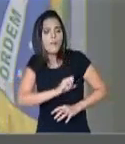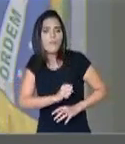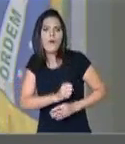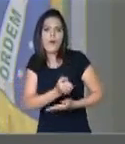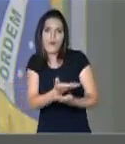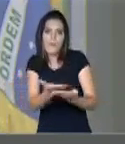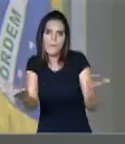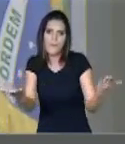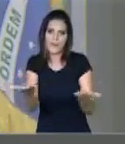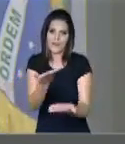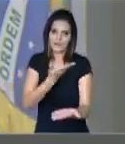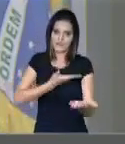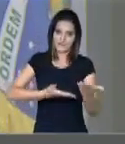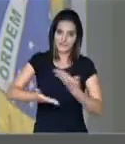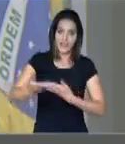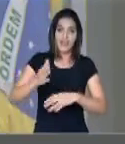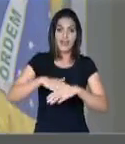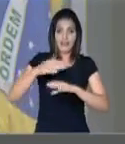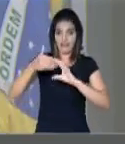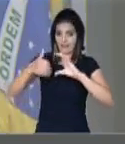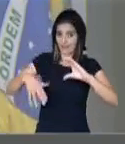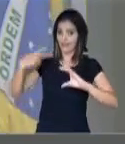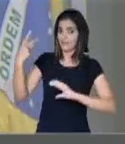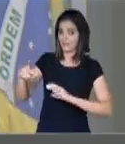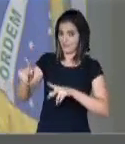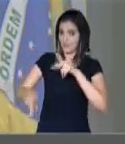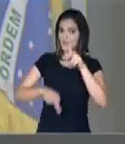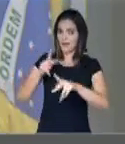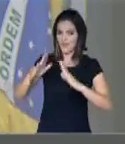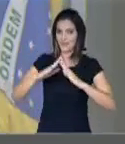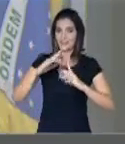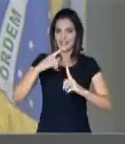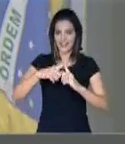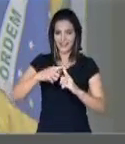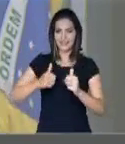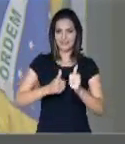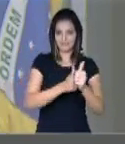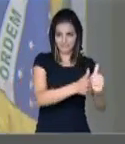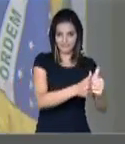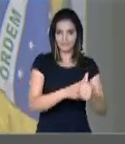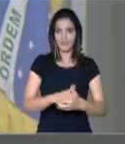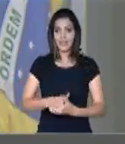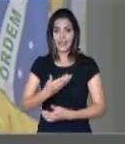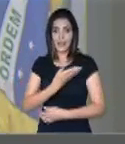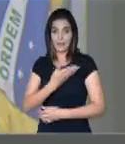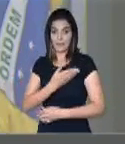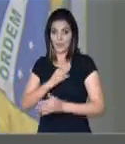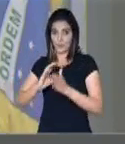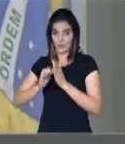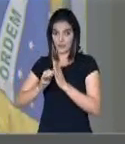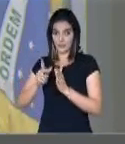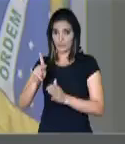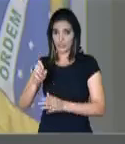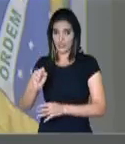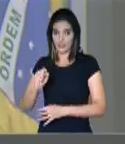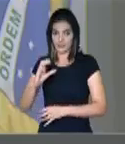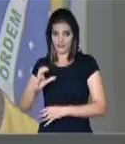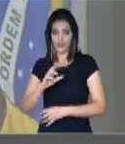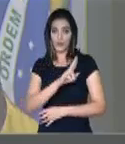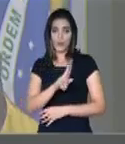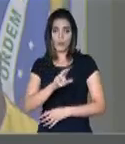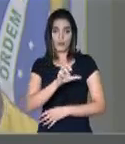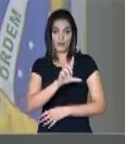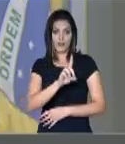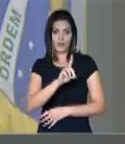característica, do povo presbiteriano, eu tenho um grande amigo, aqui do PSC, que é o Daniel Lemos,